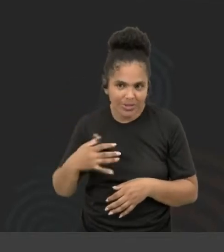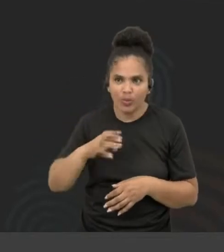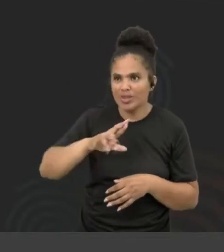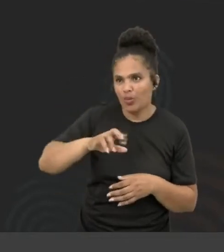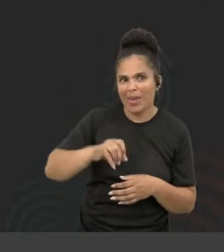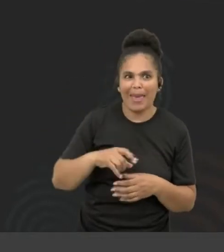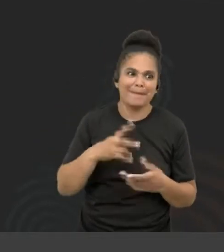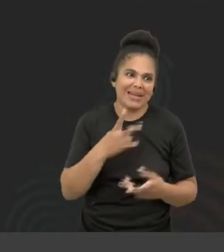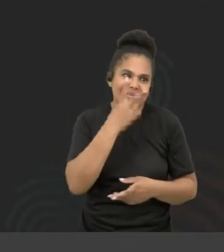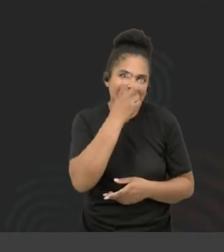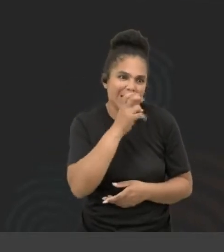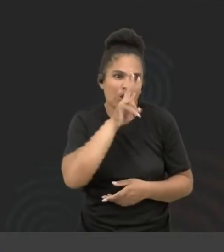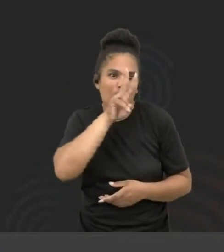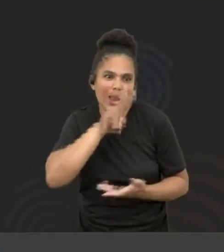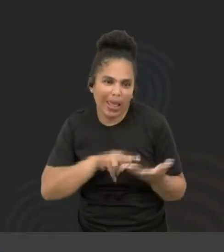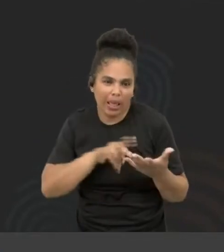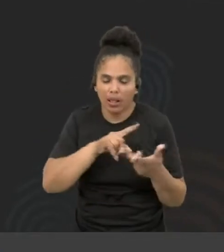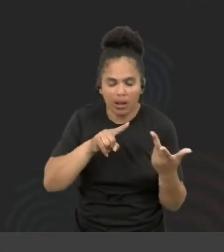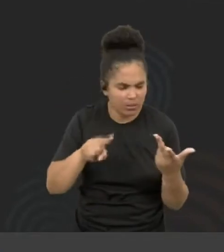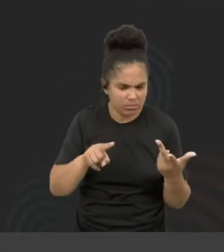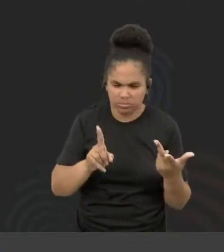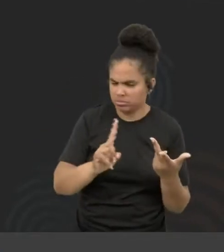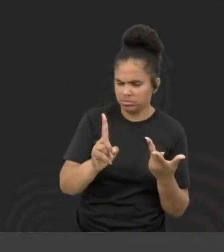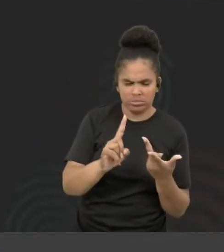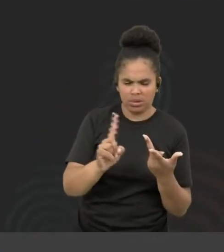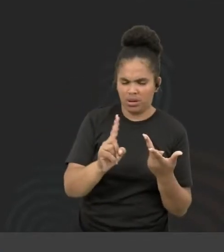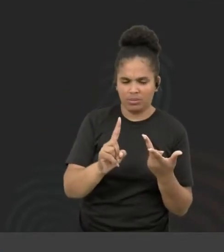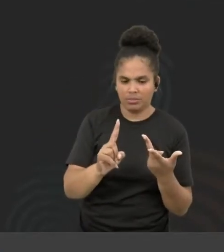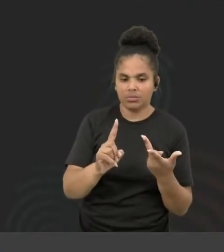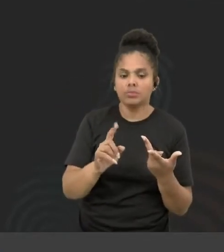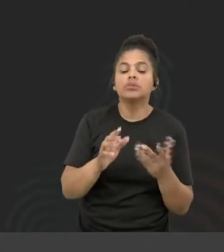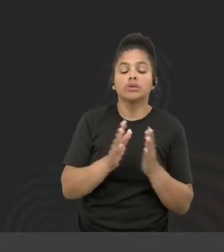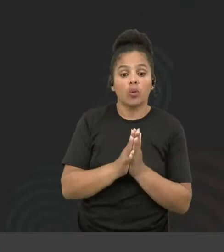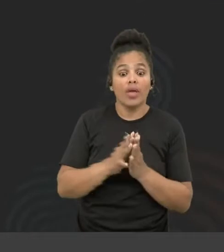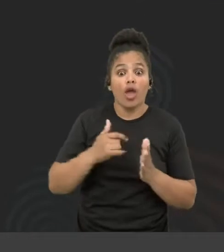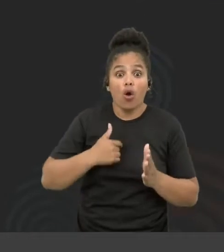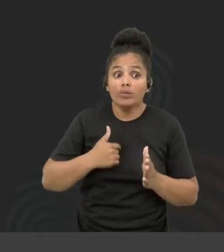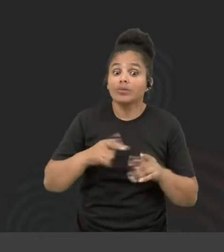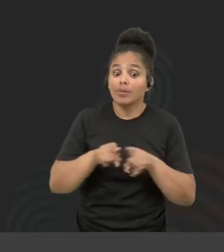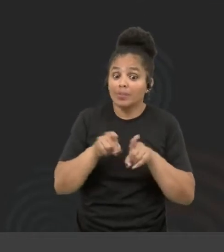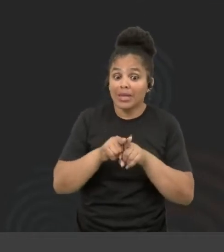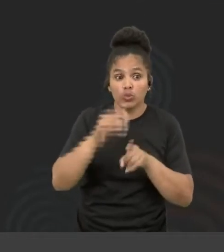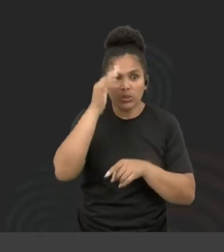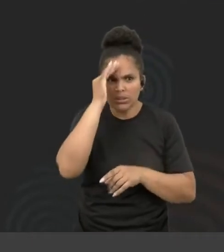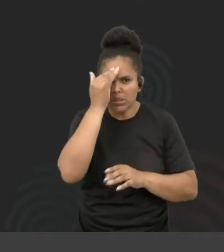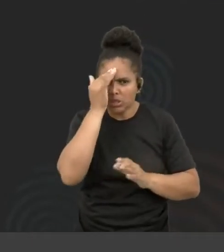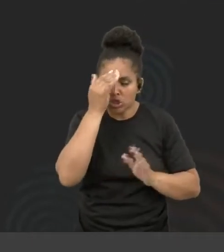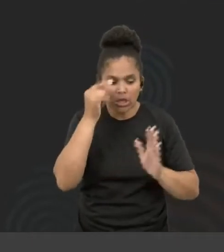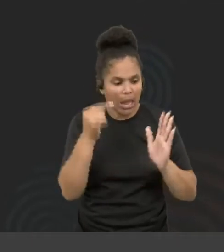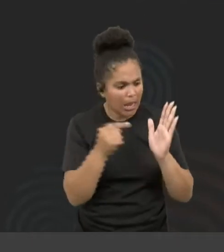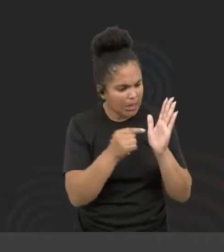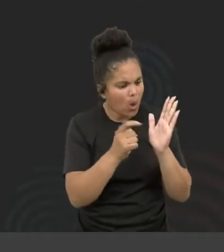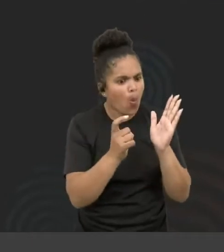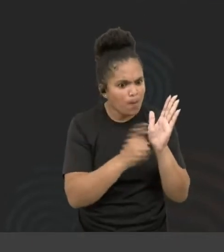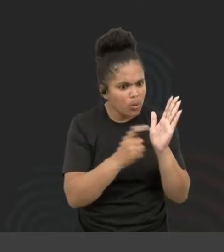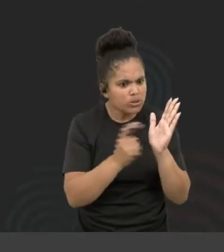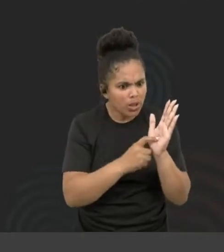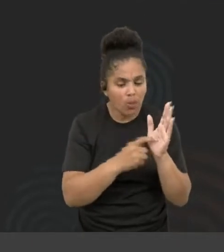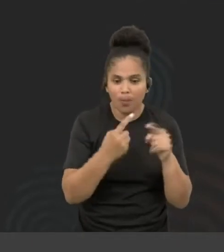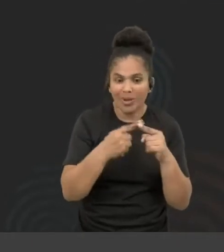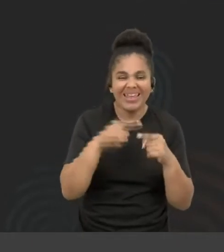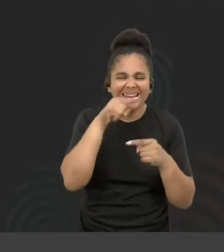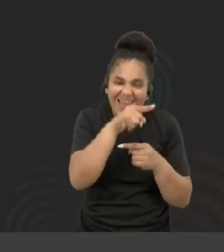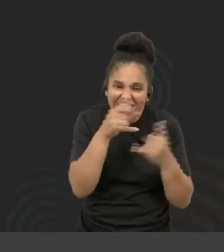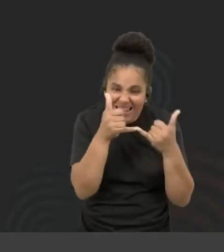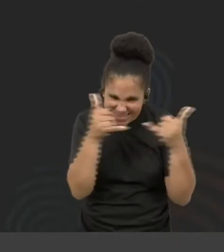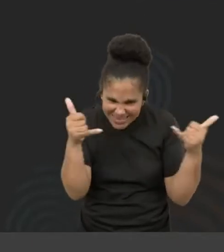sintetizadoras de voz. Não é mesmo? Fui entender que eu não sabia que aquilo era um botão, porque lá na linha de código não falaram para